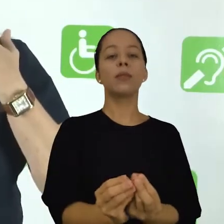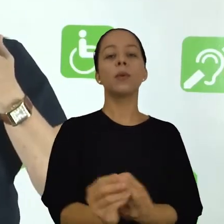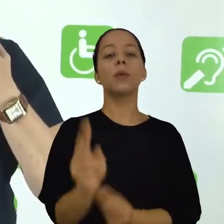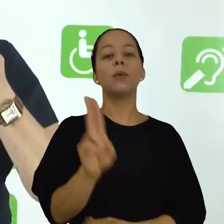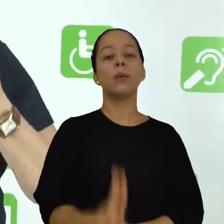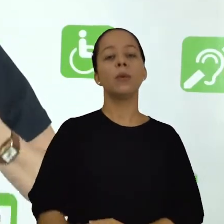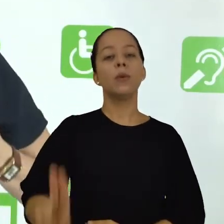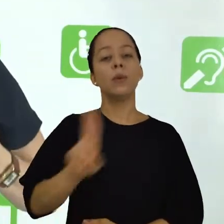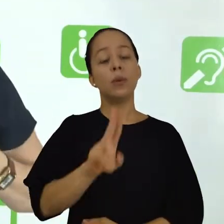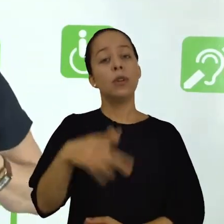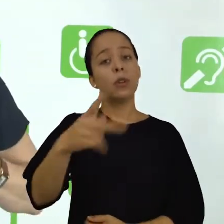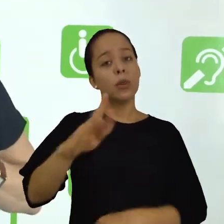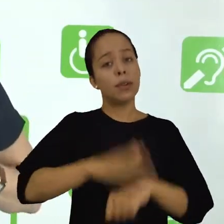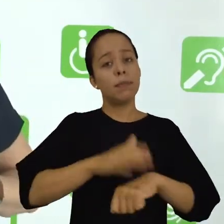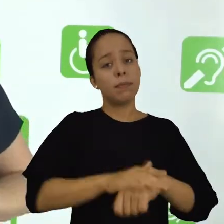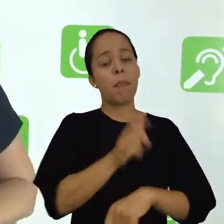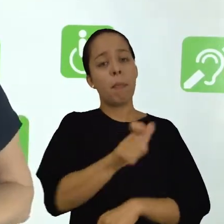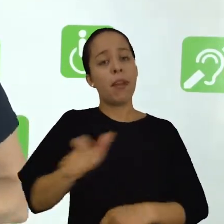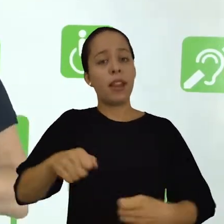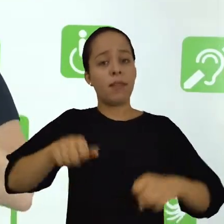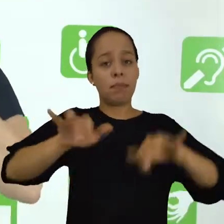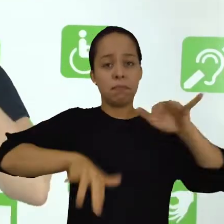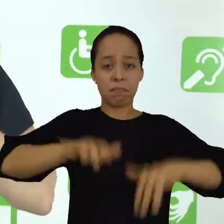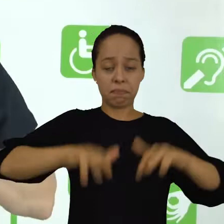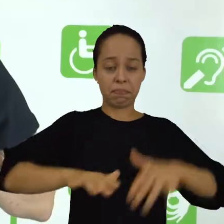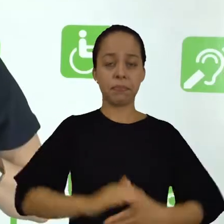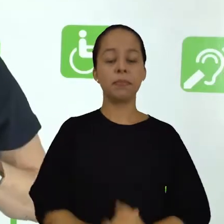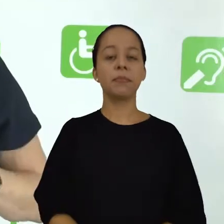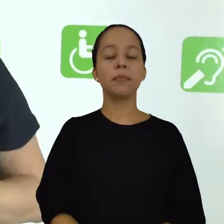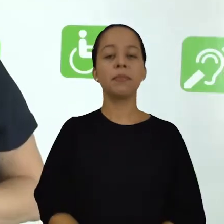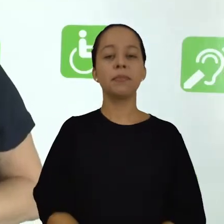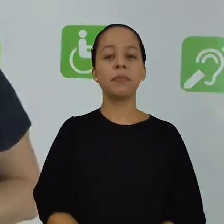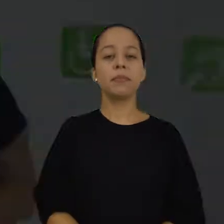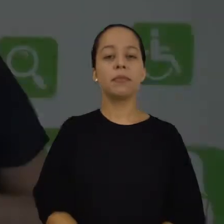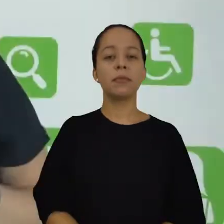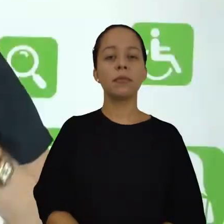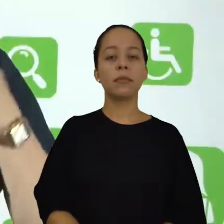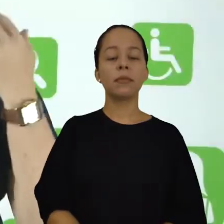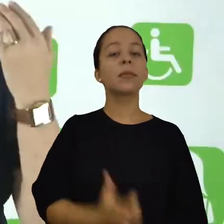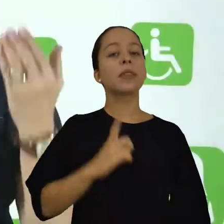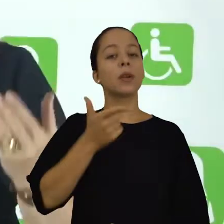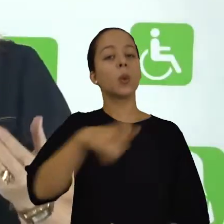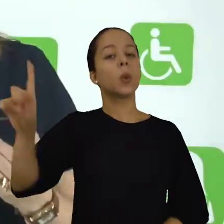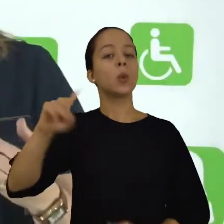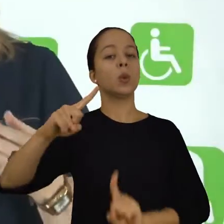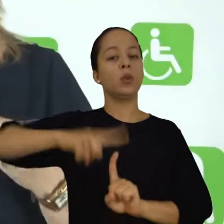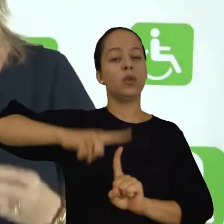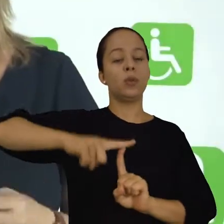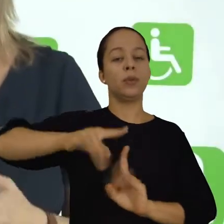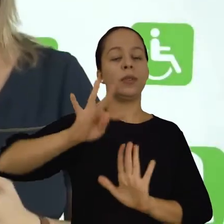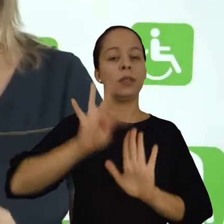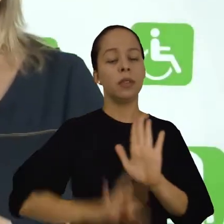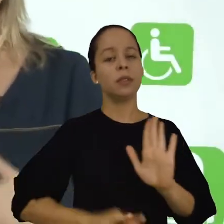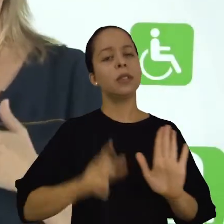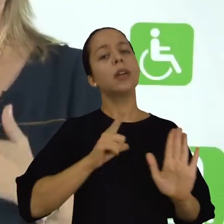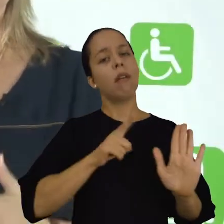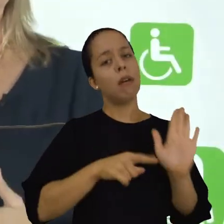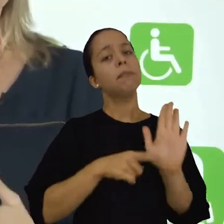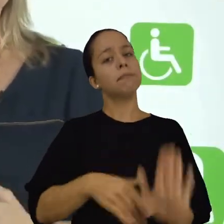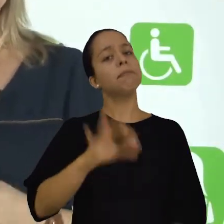síntese do texto utilizando as suas próprias palavras. Um outro tipo de texto